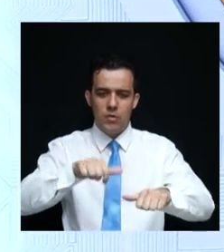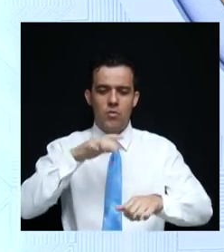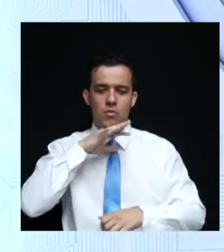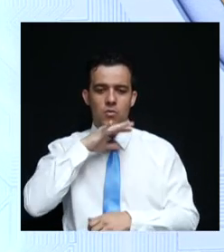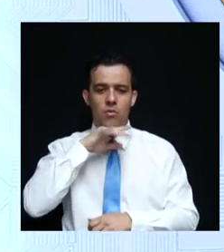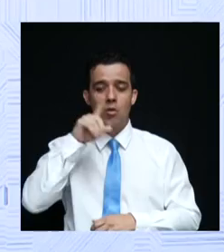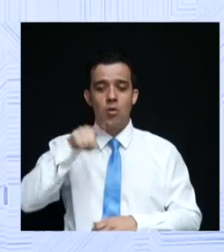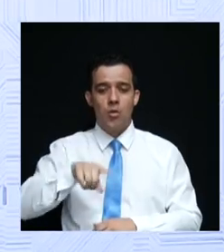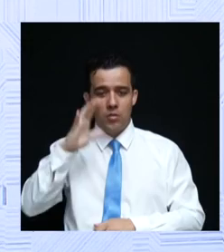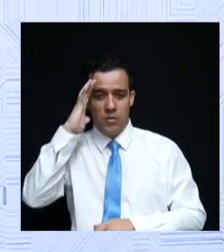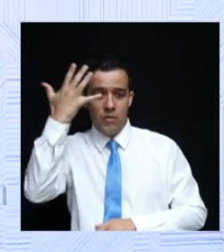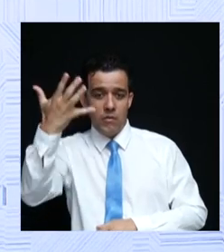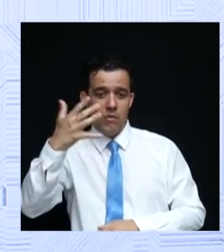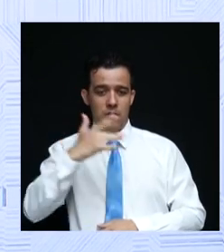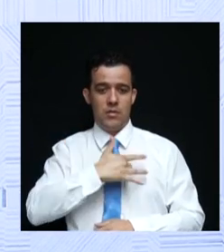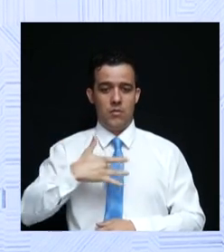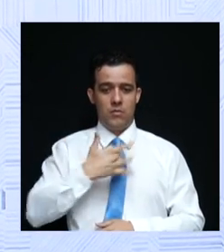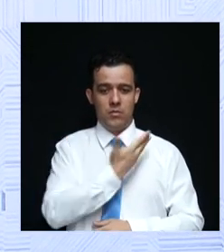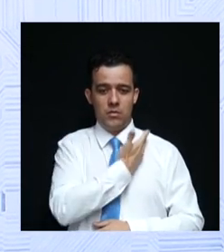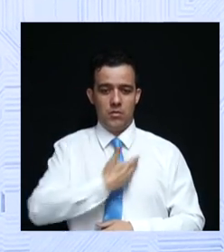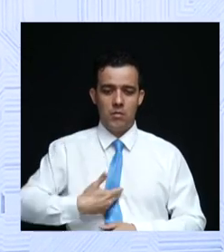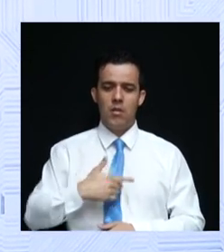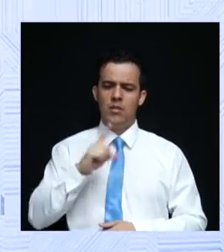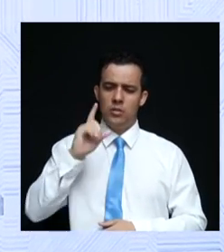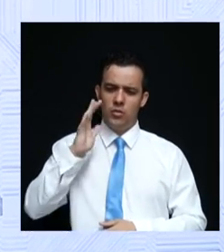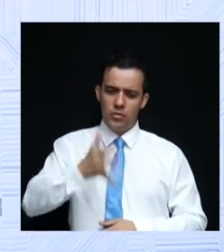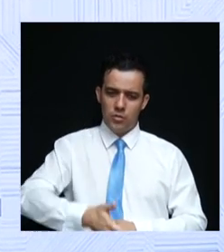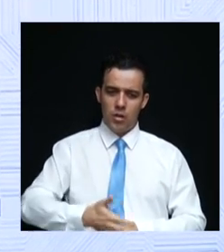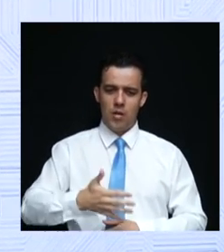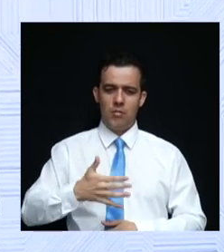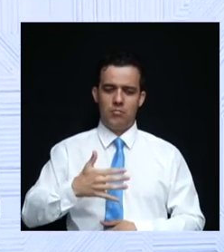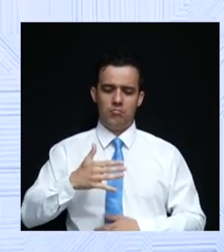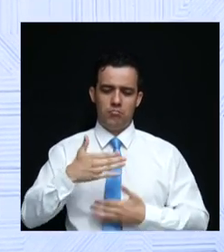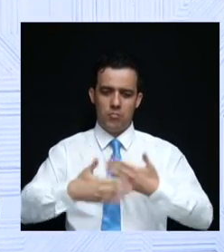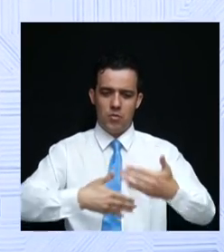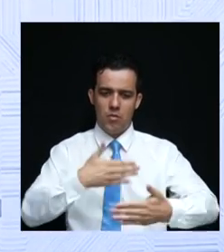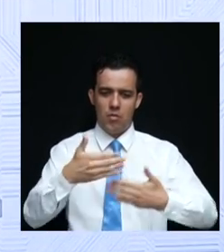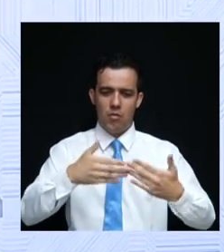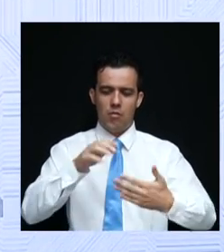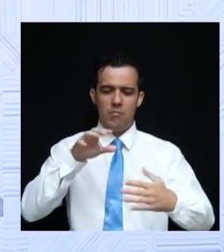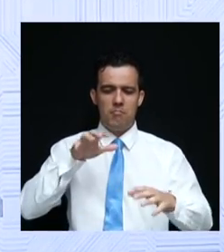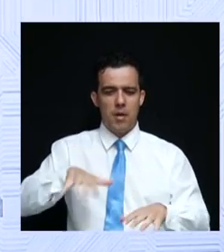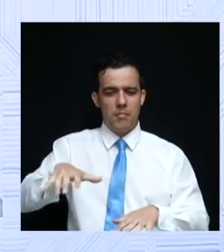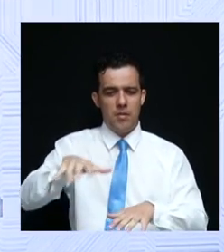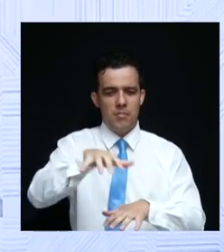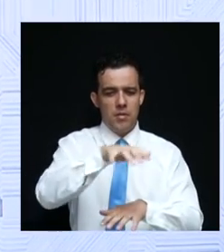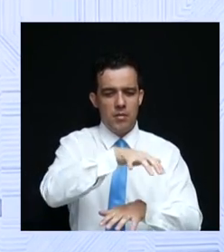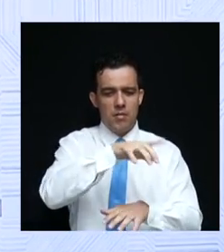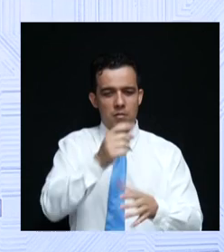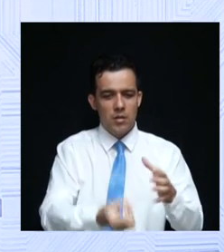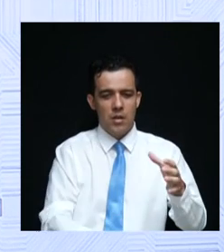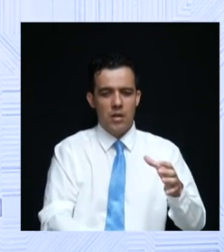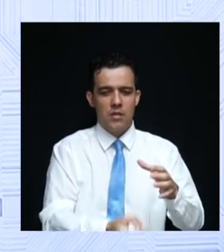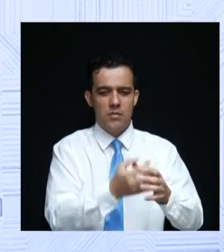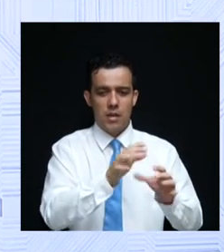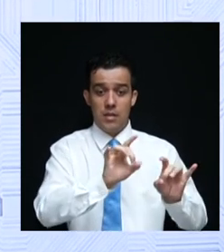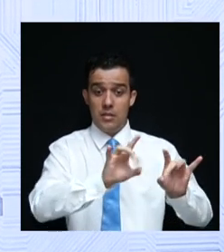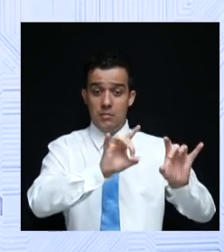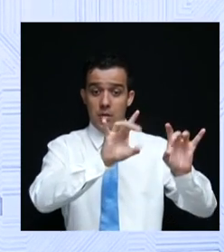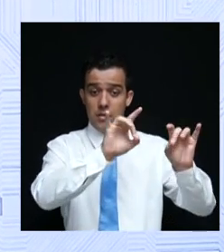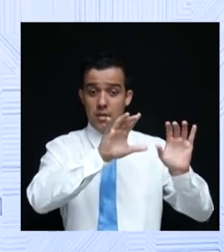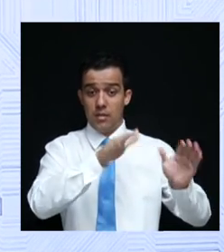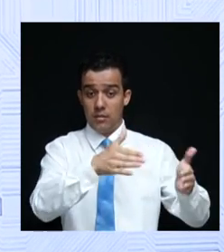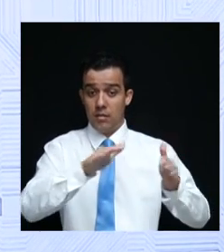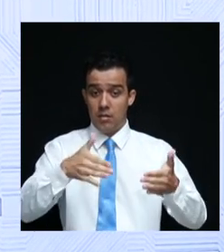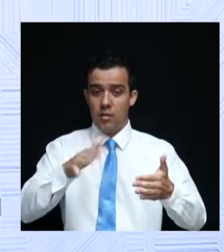estadual? Bom, nós estamos avançando no processo de regionalização da saúde, com a construção das unidades de saúde especializadas.